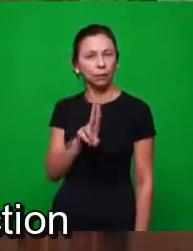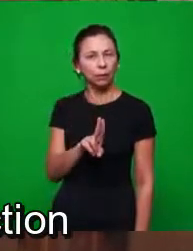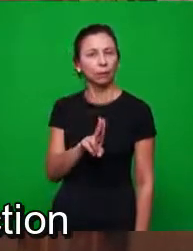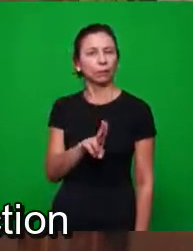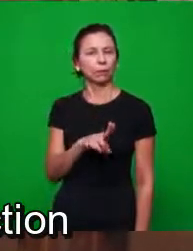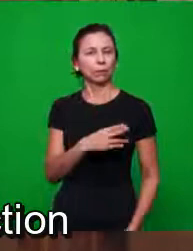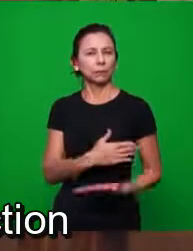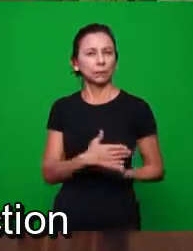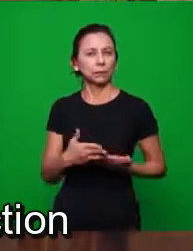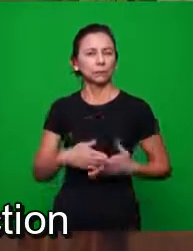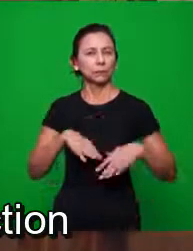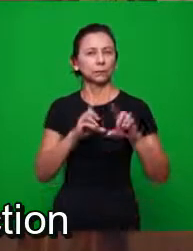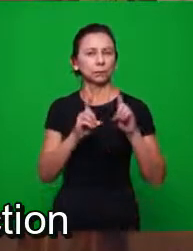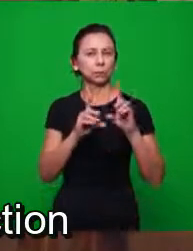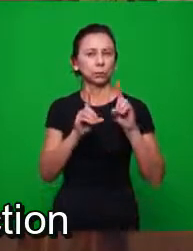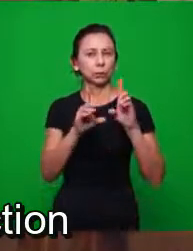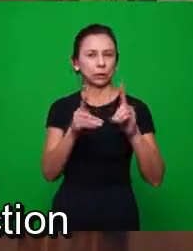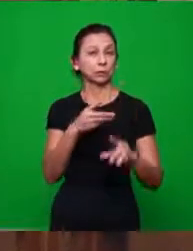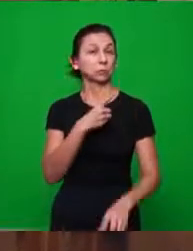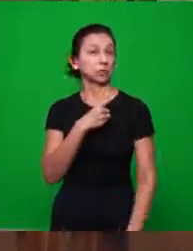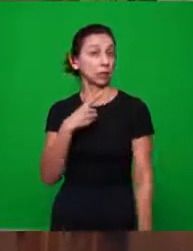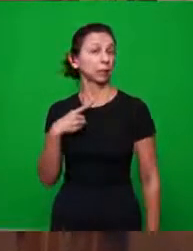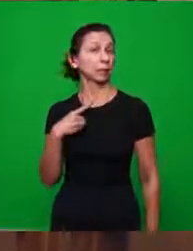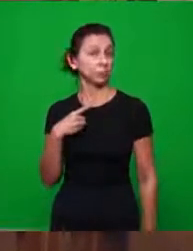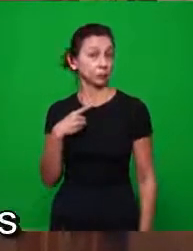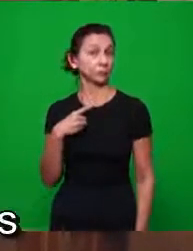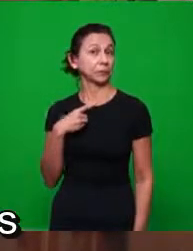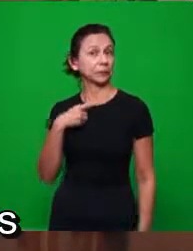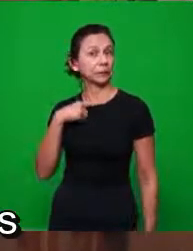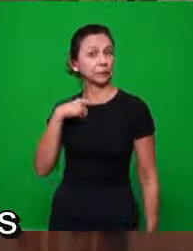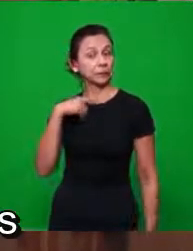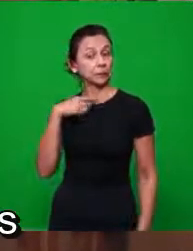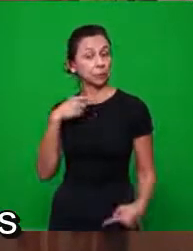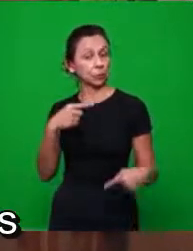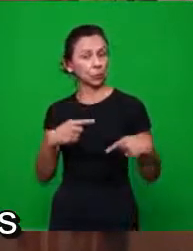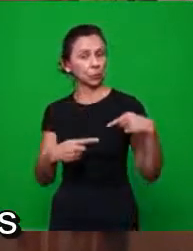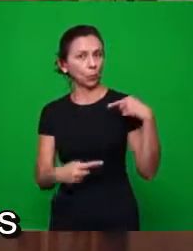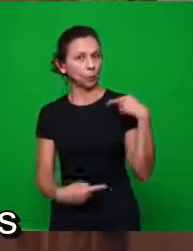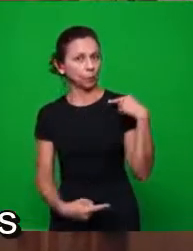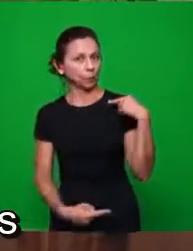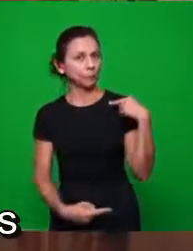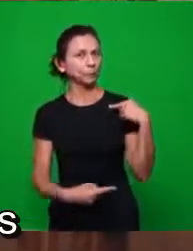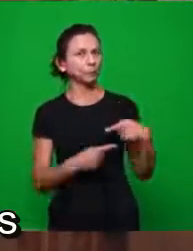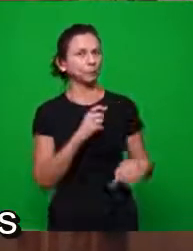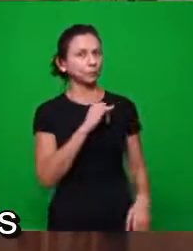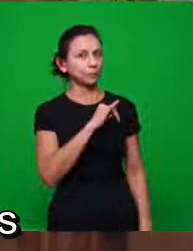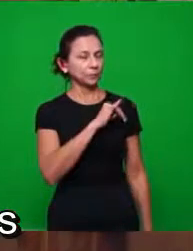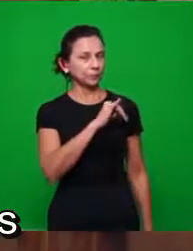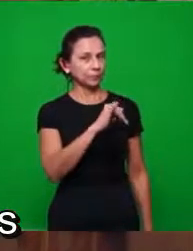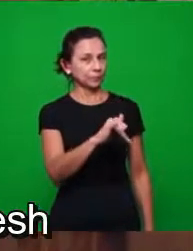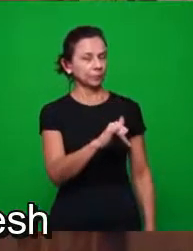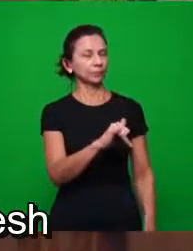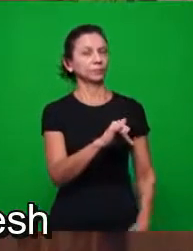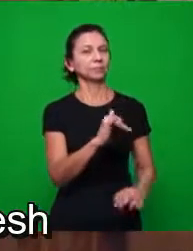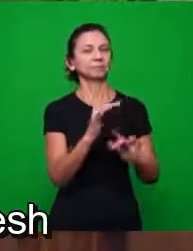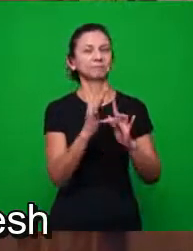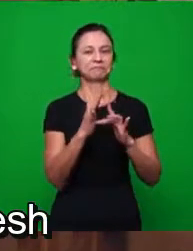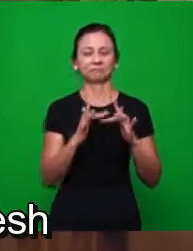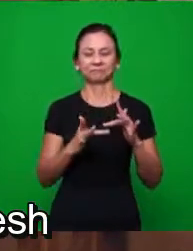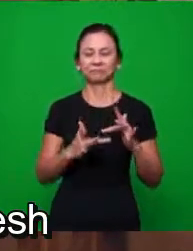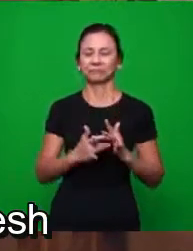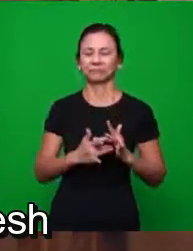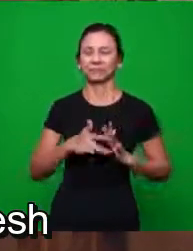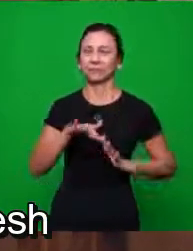em sentido contrário, ele falava de um cristianismo, falava de Jesus, mas a